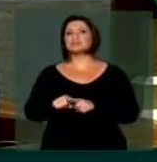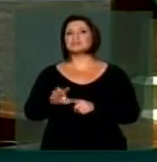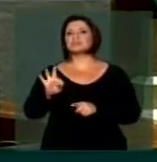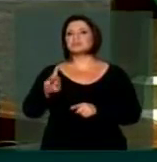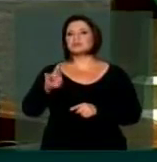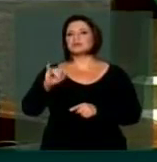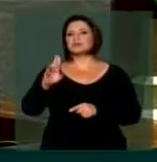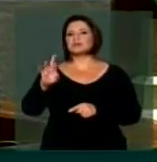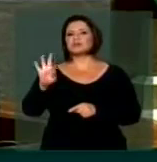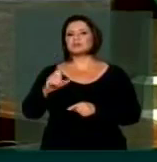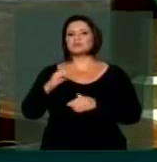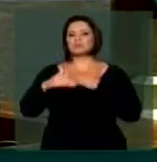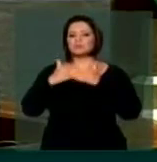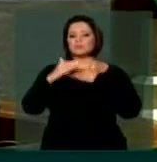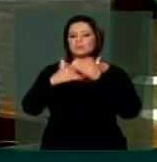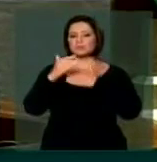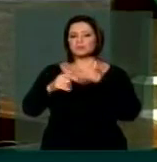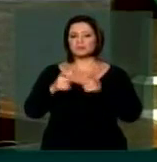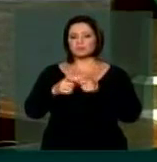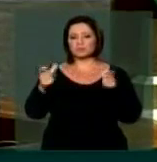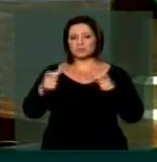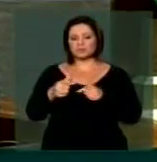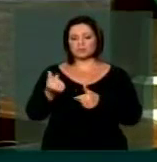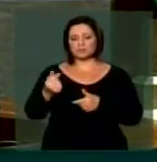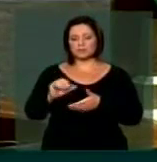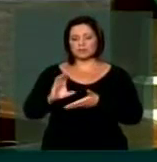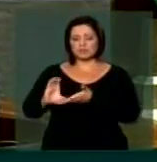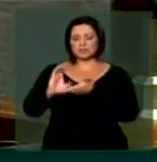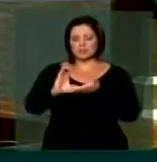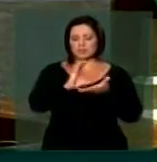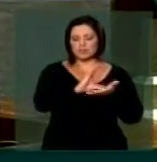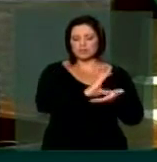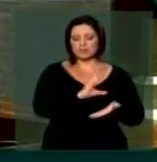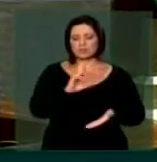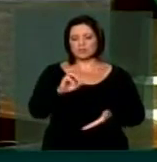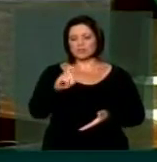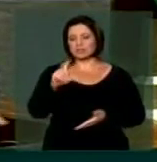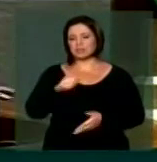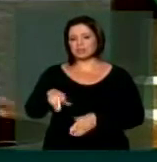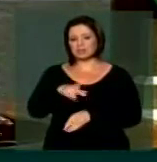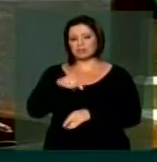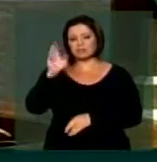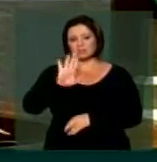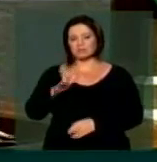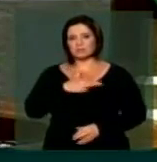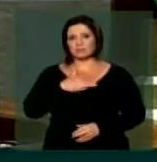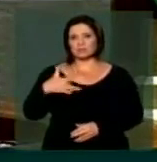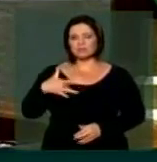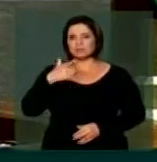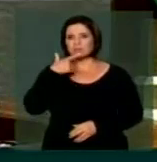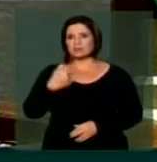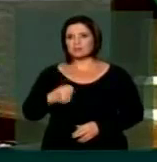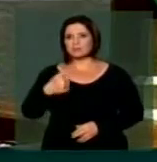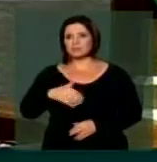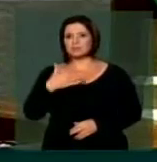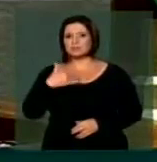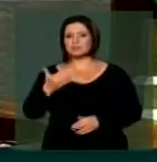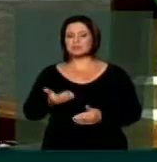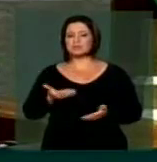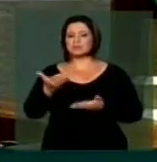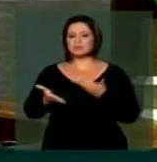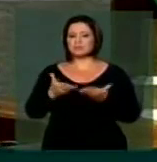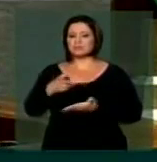progressiva e não regressiva para ampliar a distribuição de renda nesse país. A saúde vai merecer uma atenção